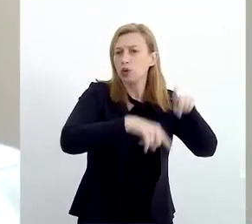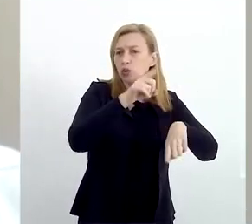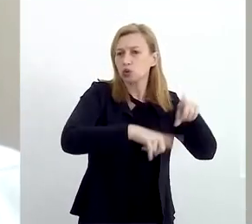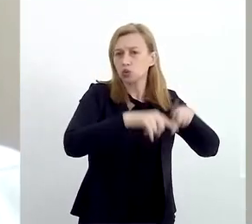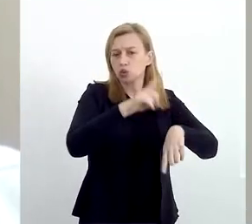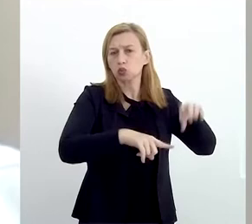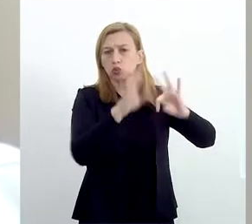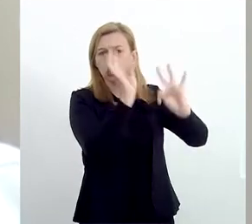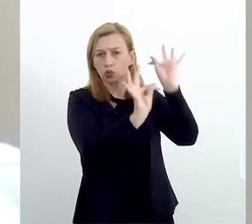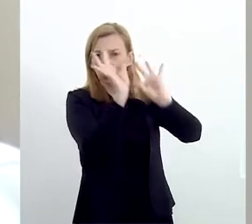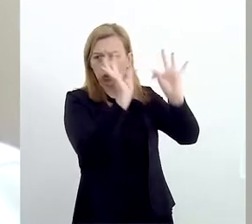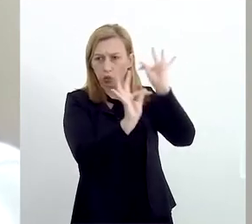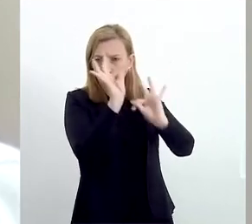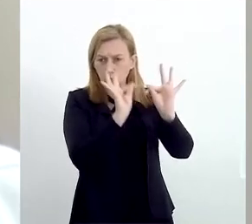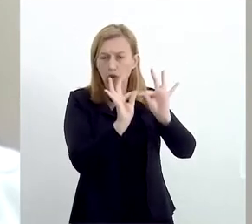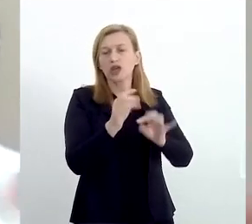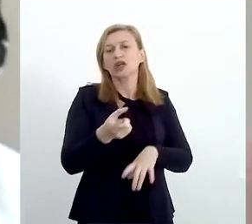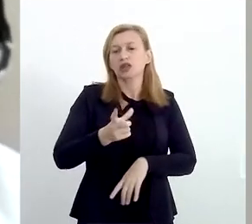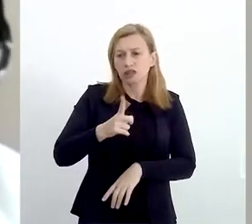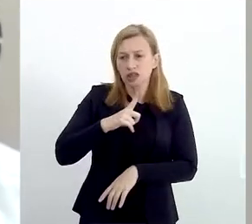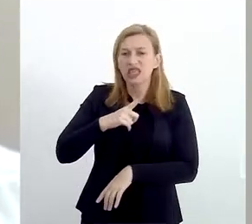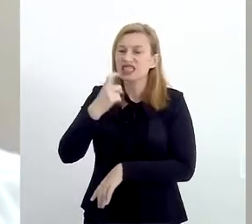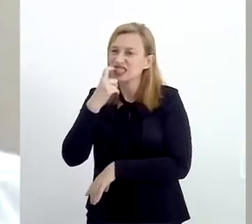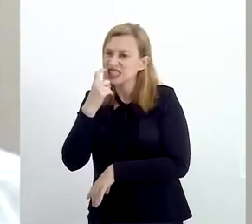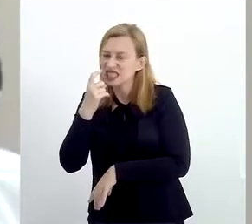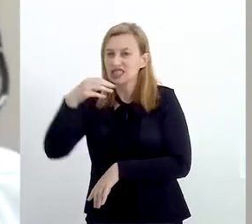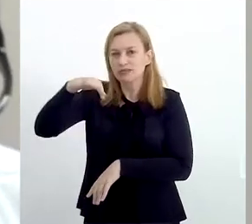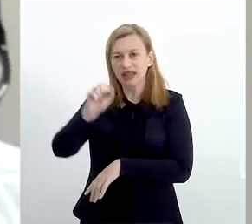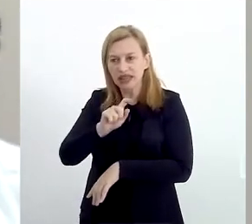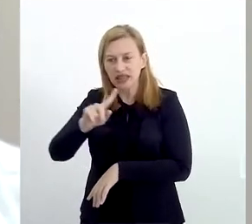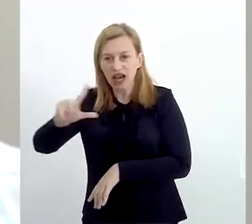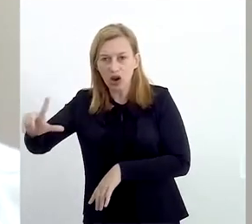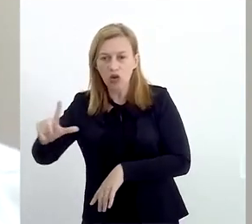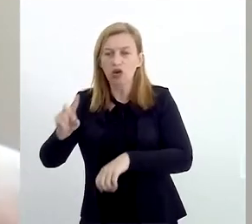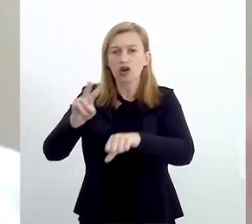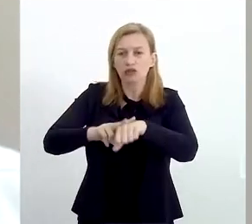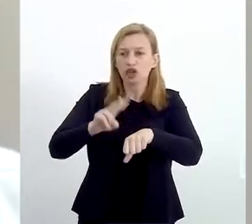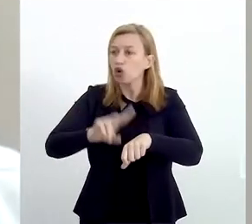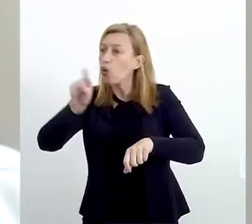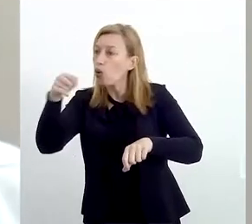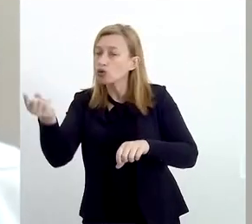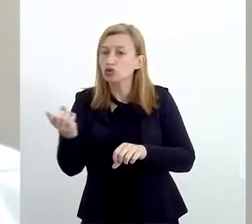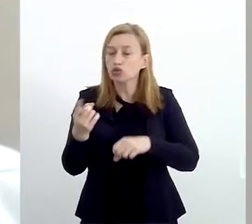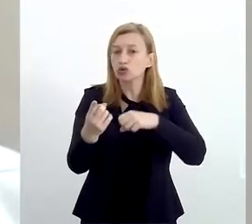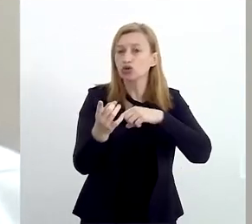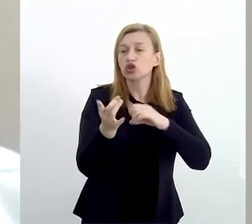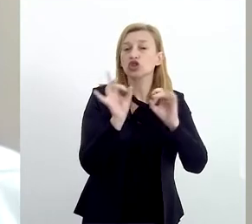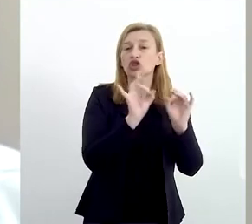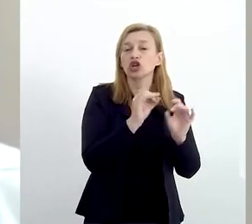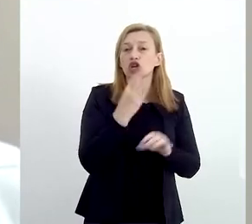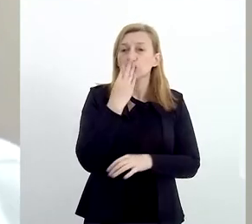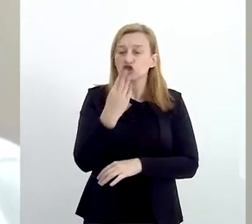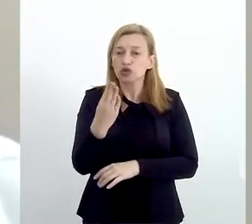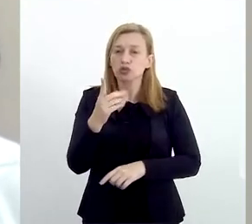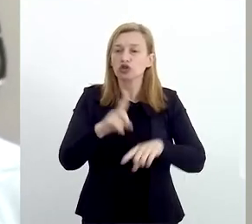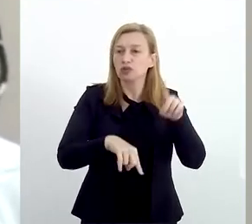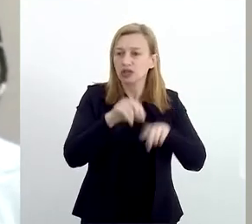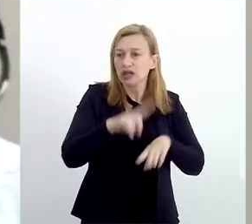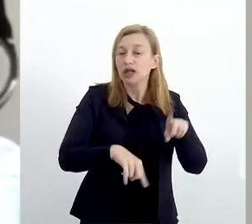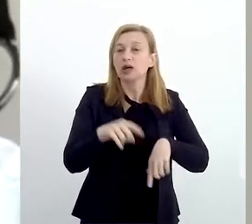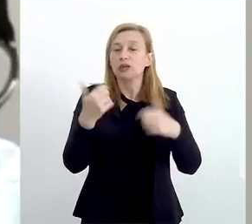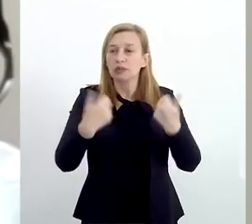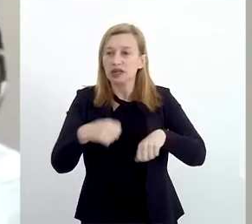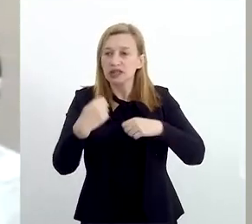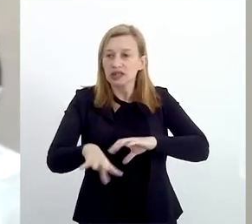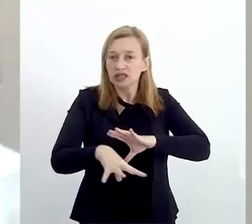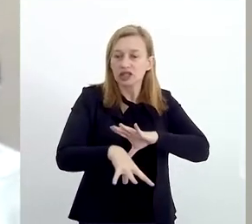leva plástico, metal, vidro, outros tipos de materiais, você tem que extrair